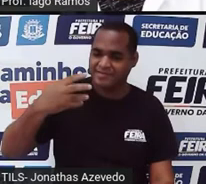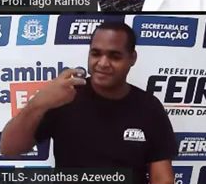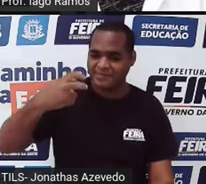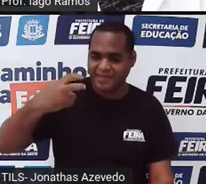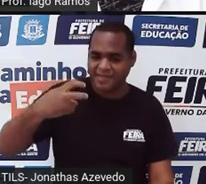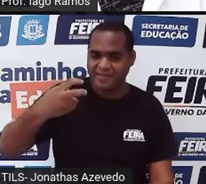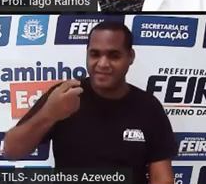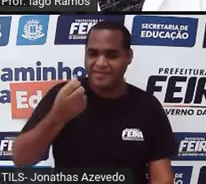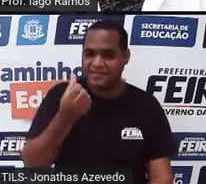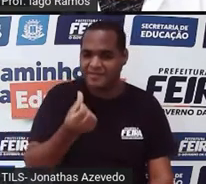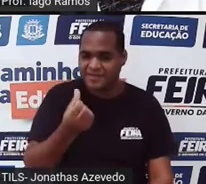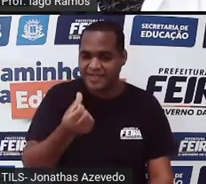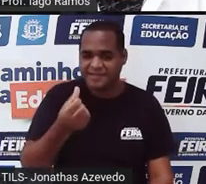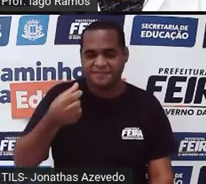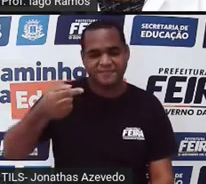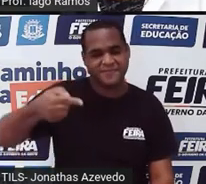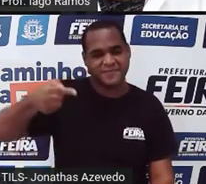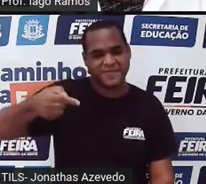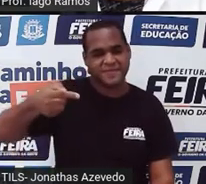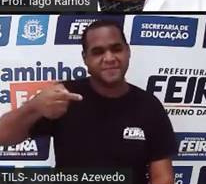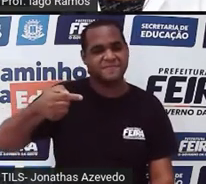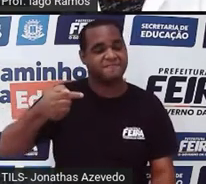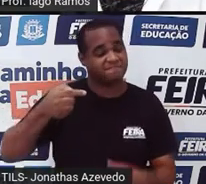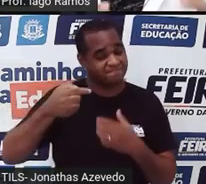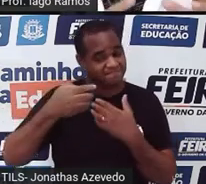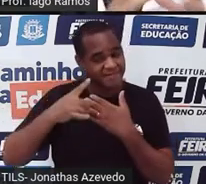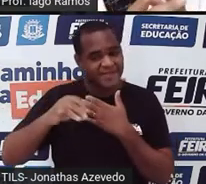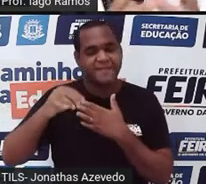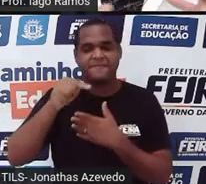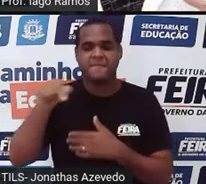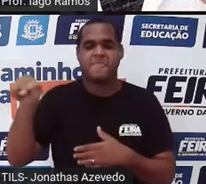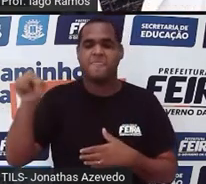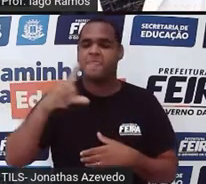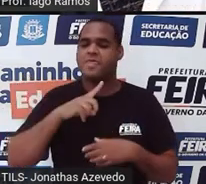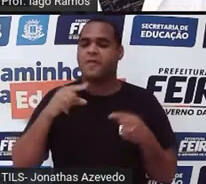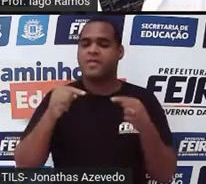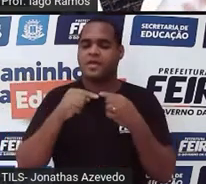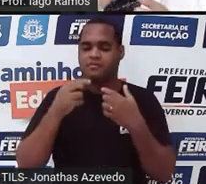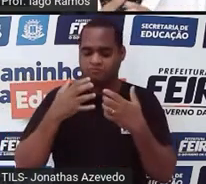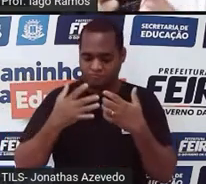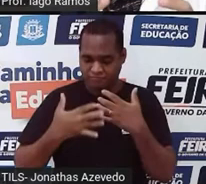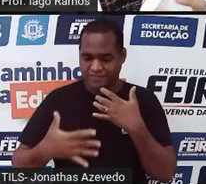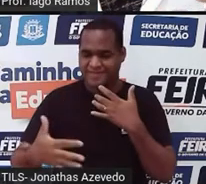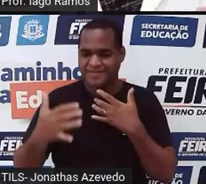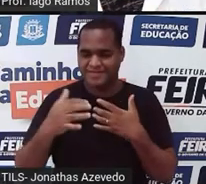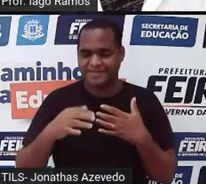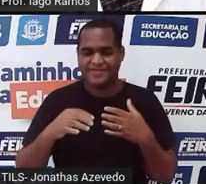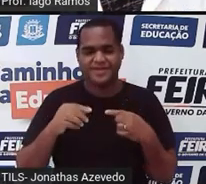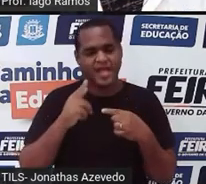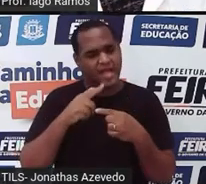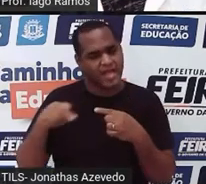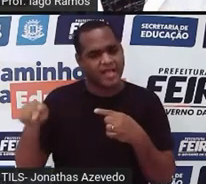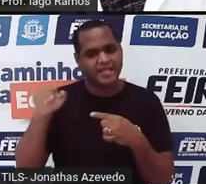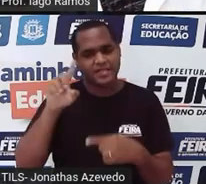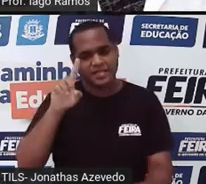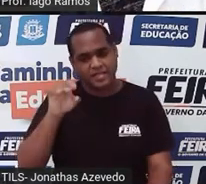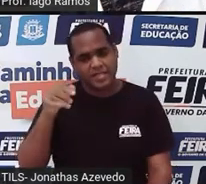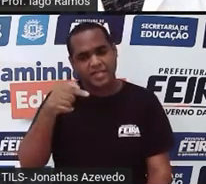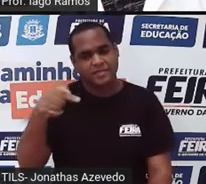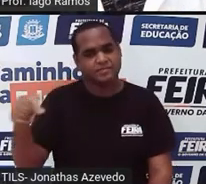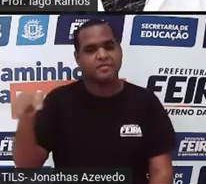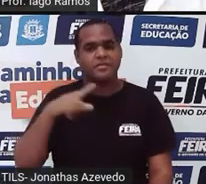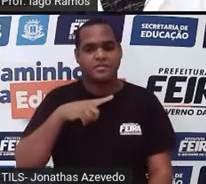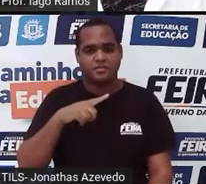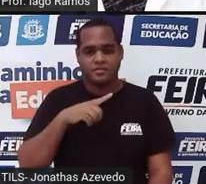o quinto, o sexto e o sétimo dia da semana. Então isso é uma sequência. E a sequência desses dias da semana é